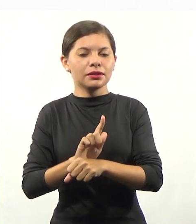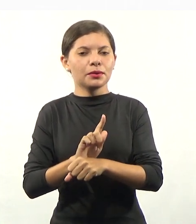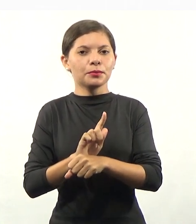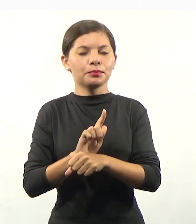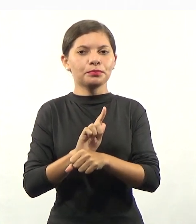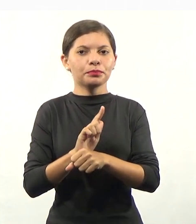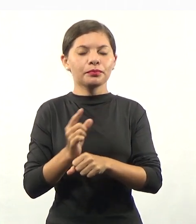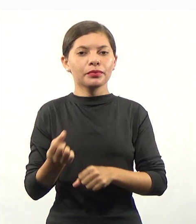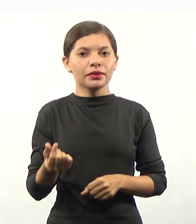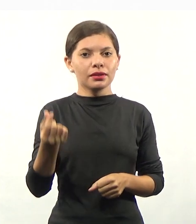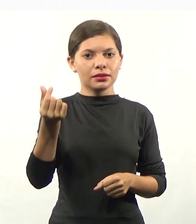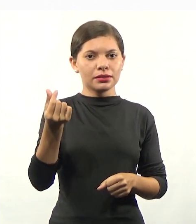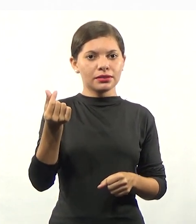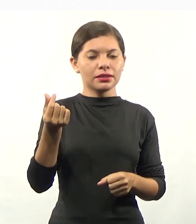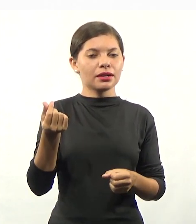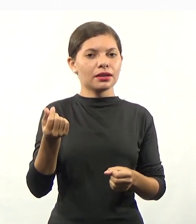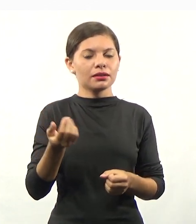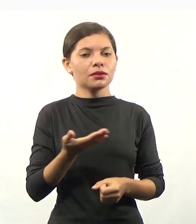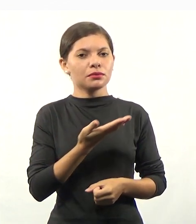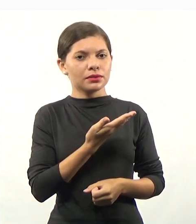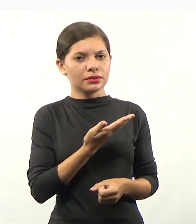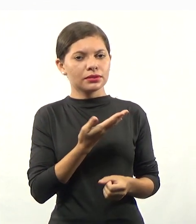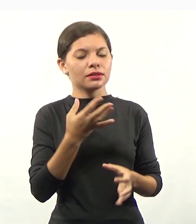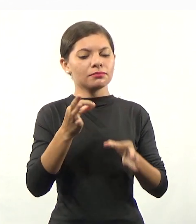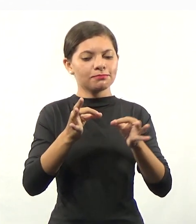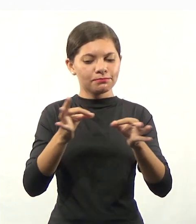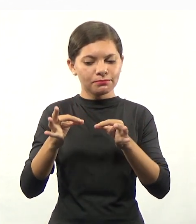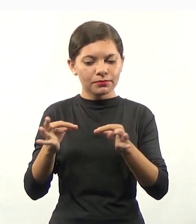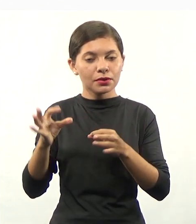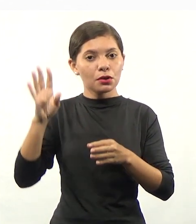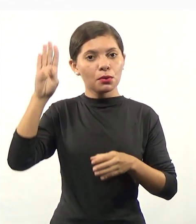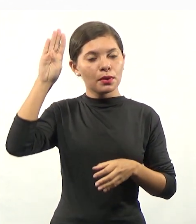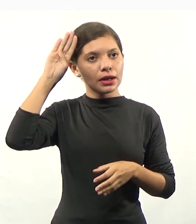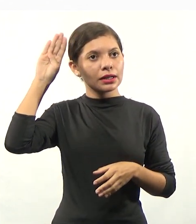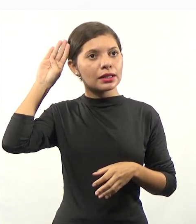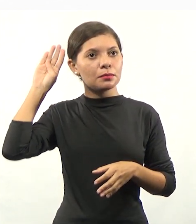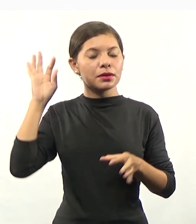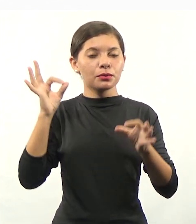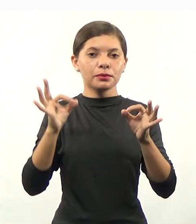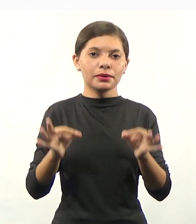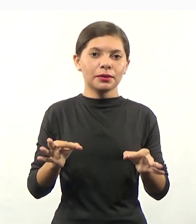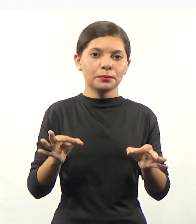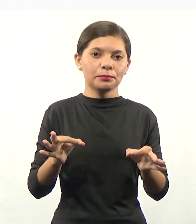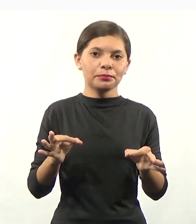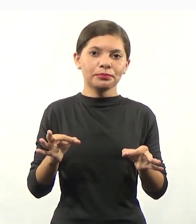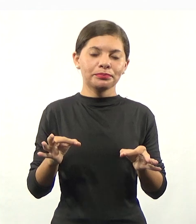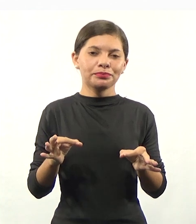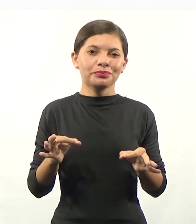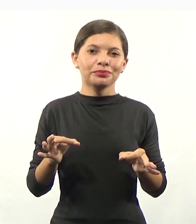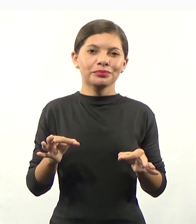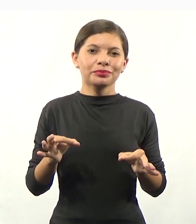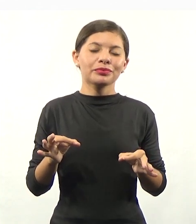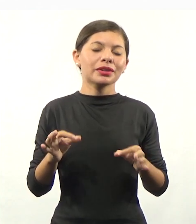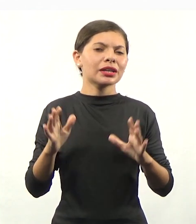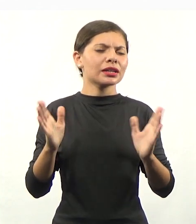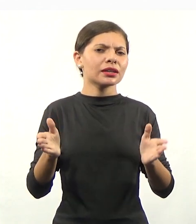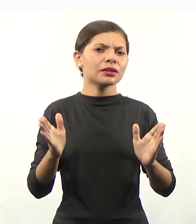Então, essa é a organização acadêmica, ok? Com relação a,